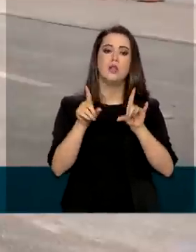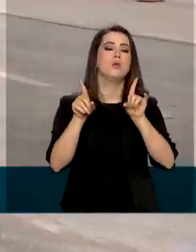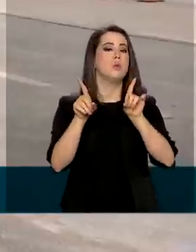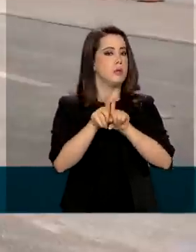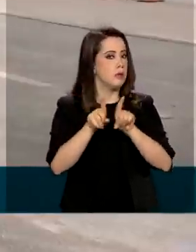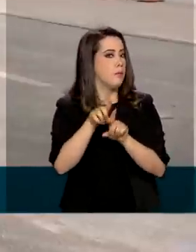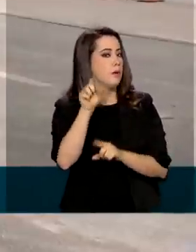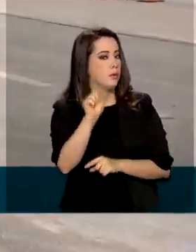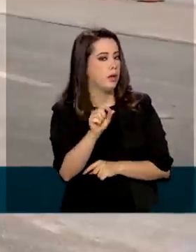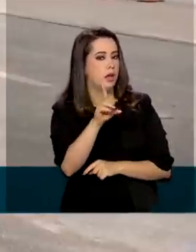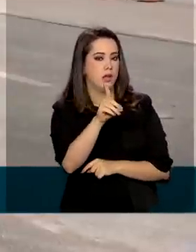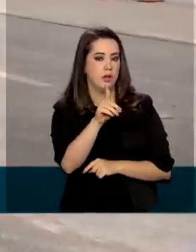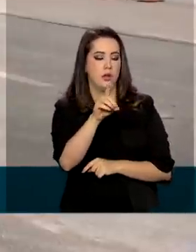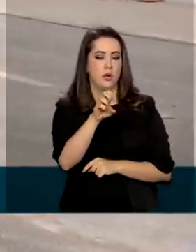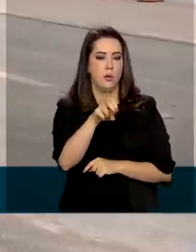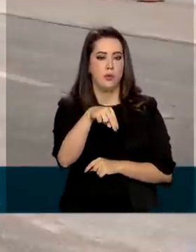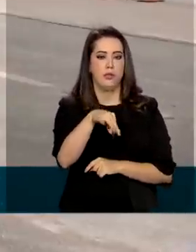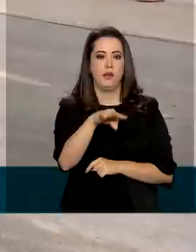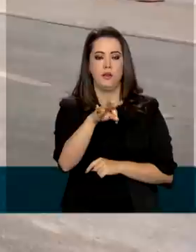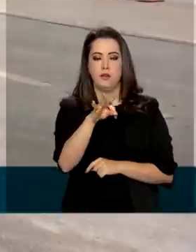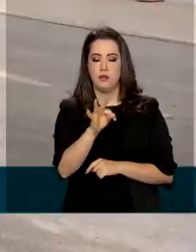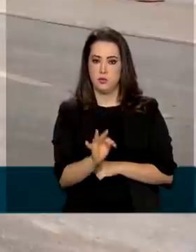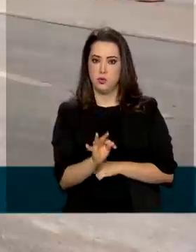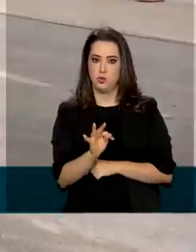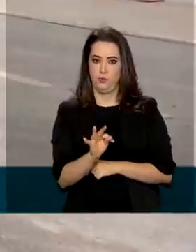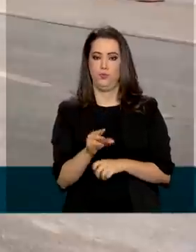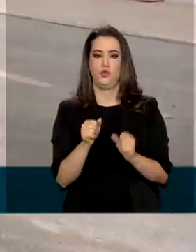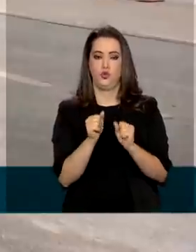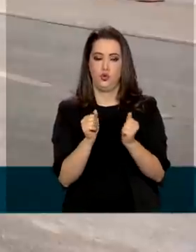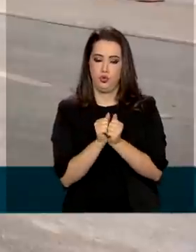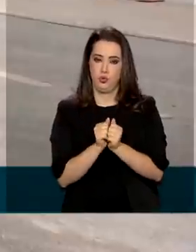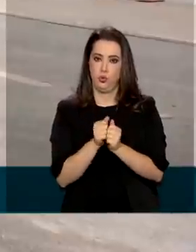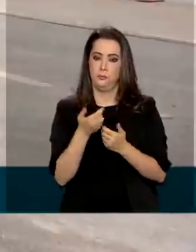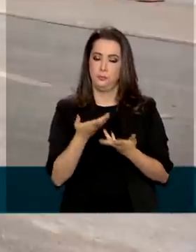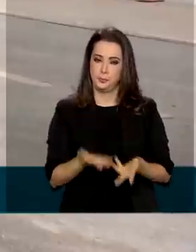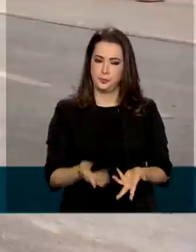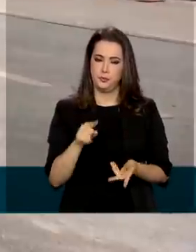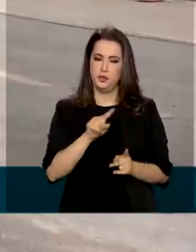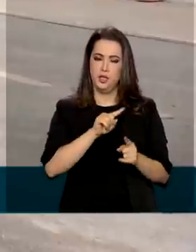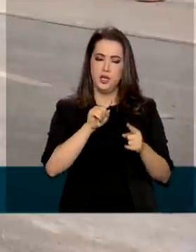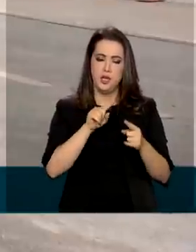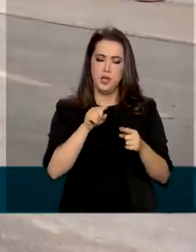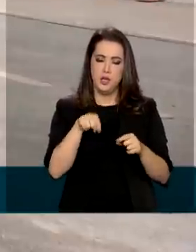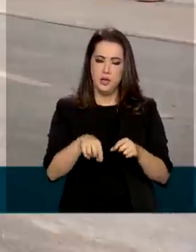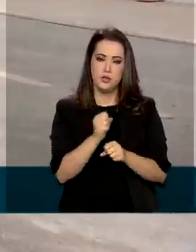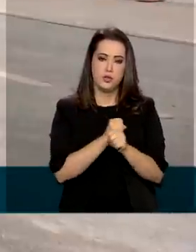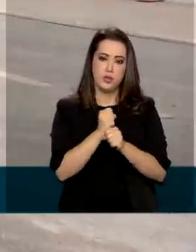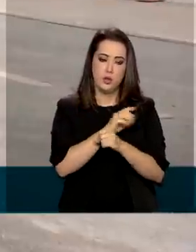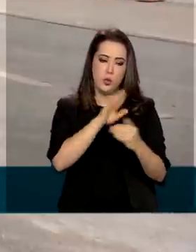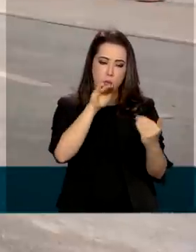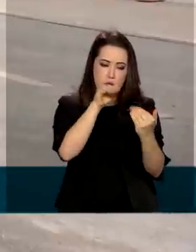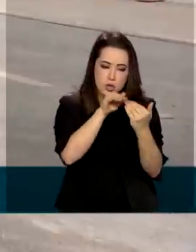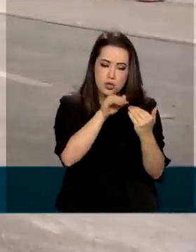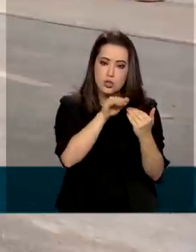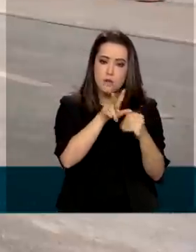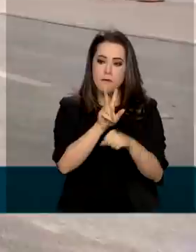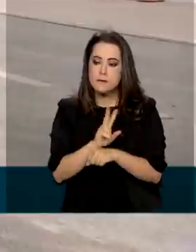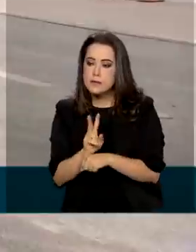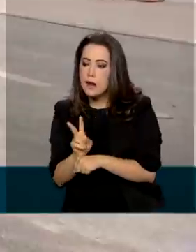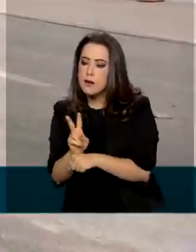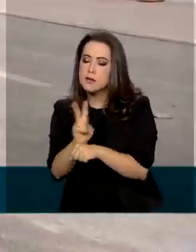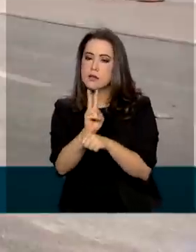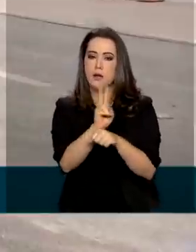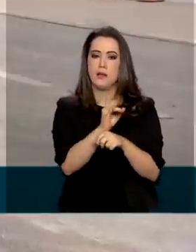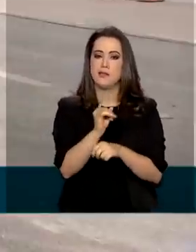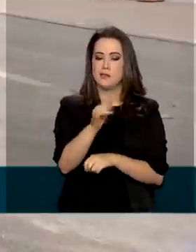de Trânsito. Entre os focos da fiscalização este ano estão a mistura de álcool e direção